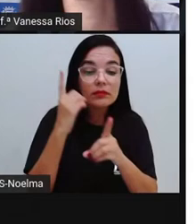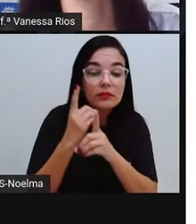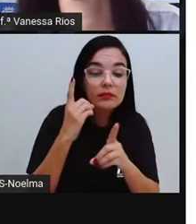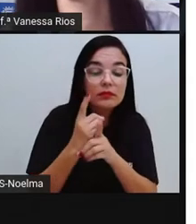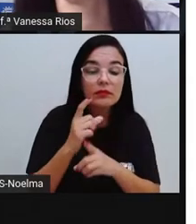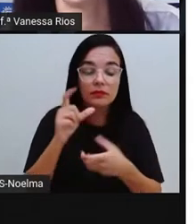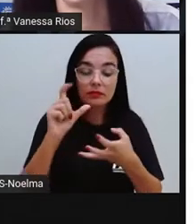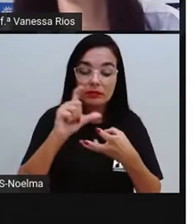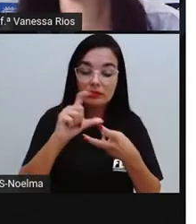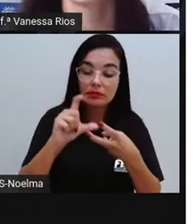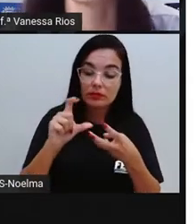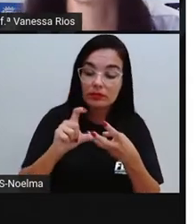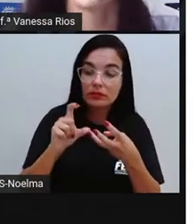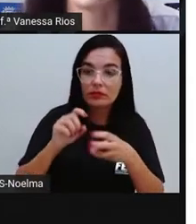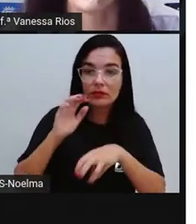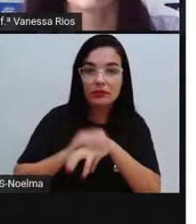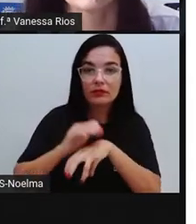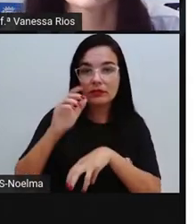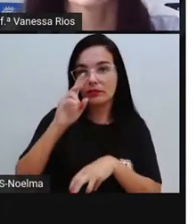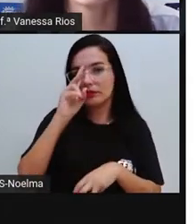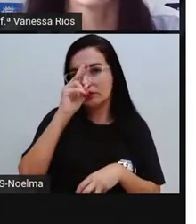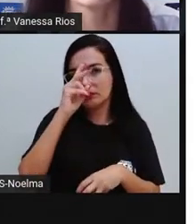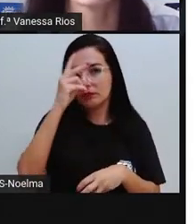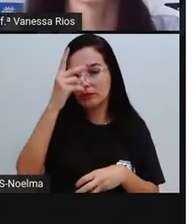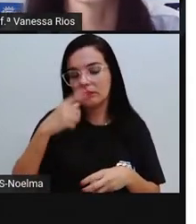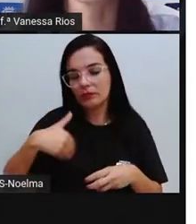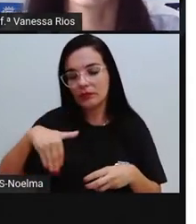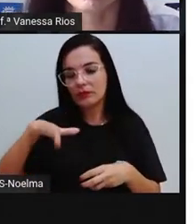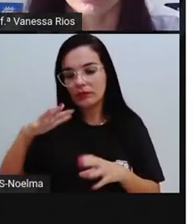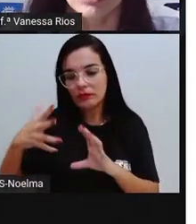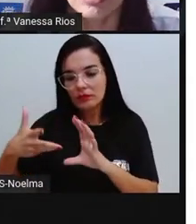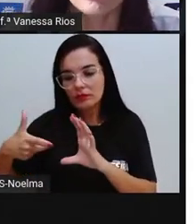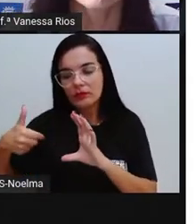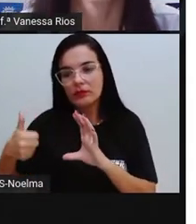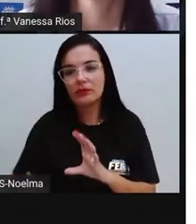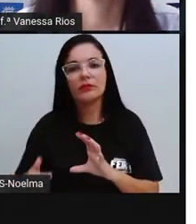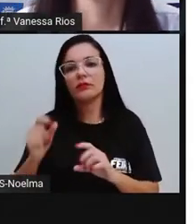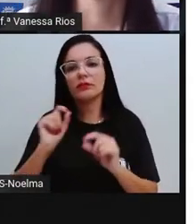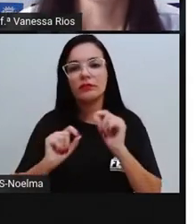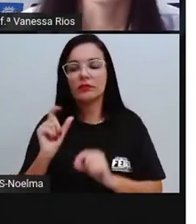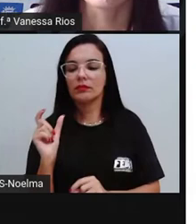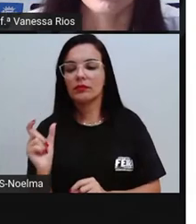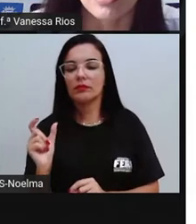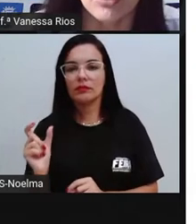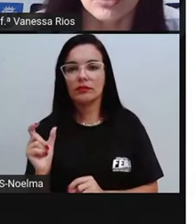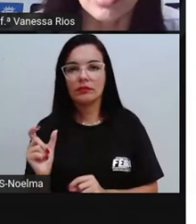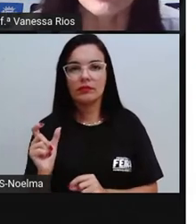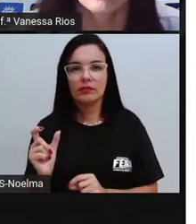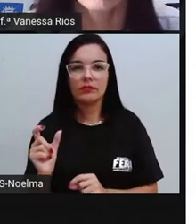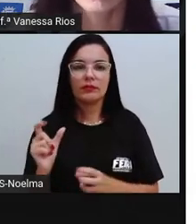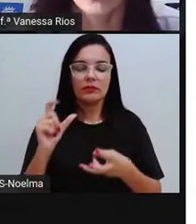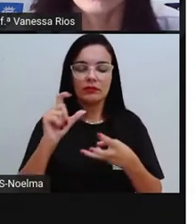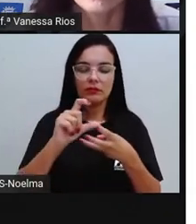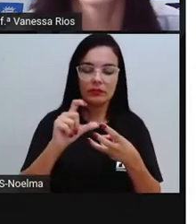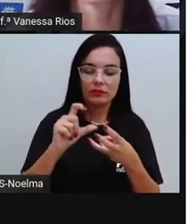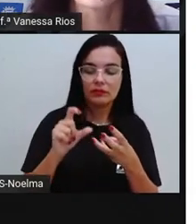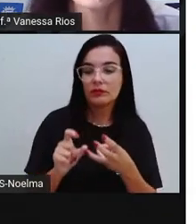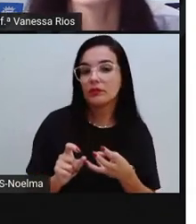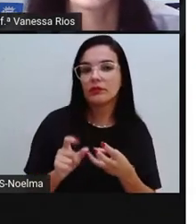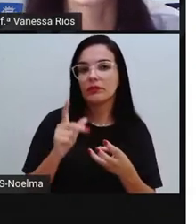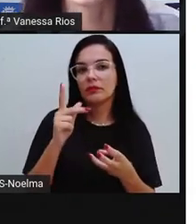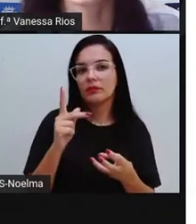classificar as palavras em oxítonas, paroxítonas ou